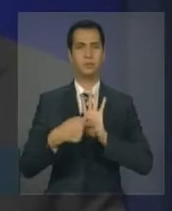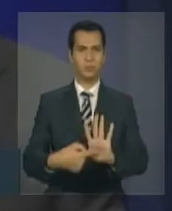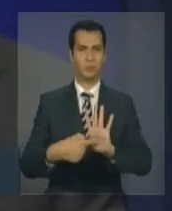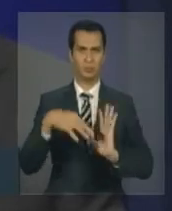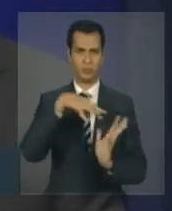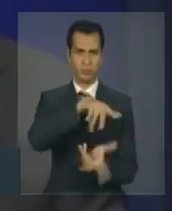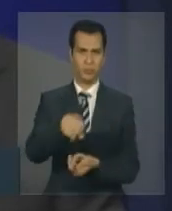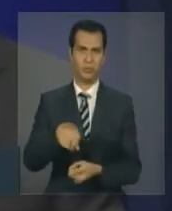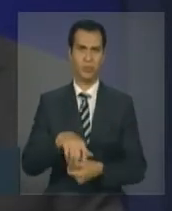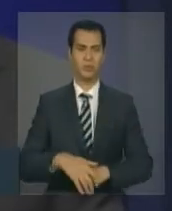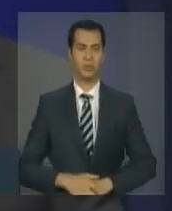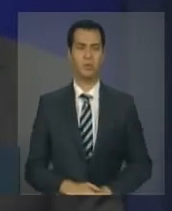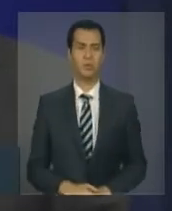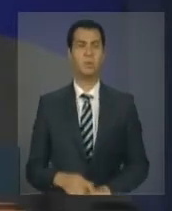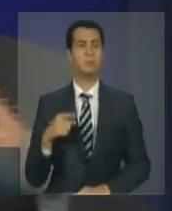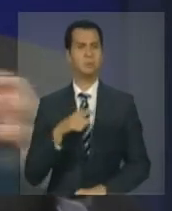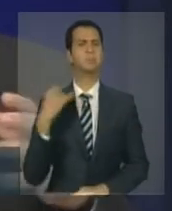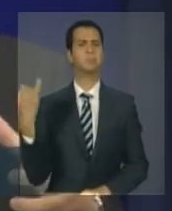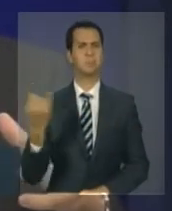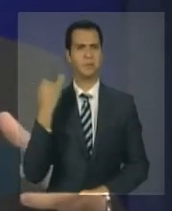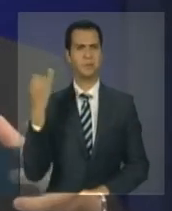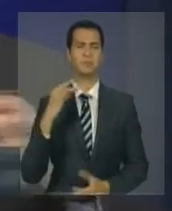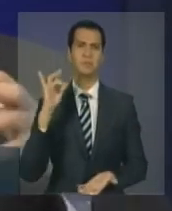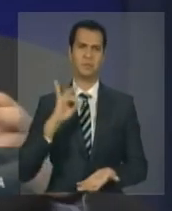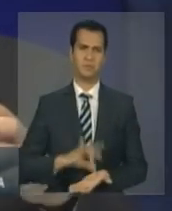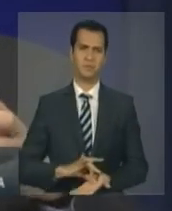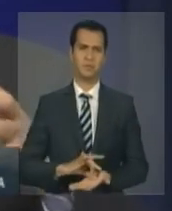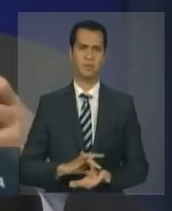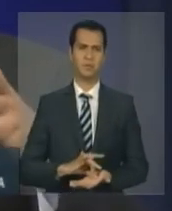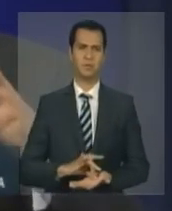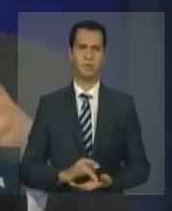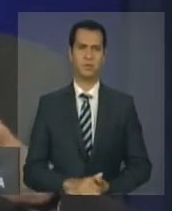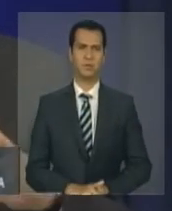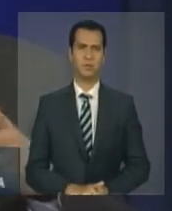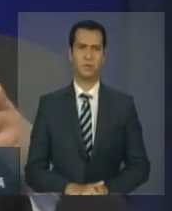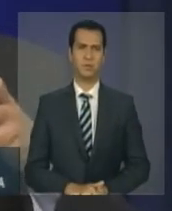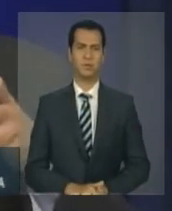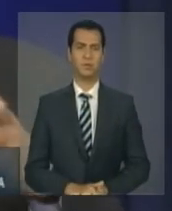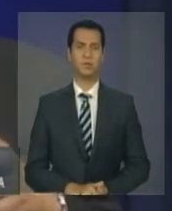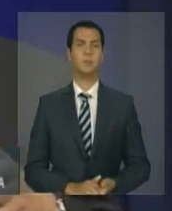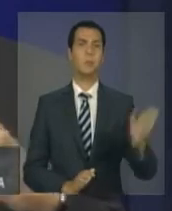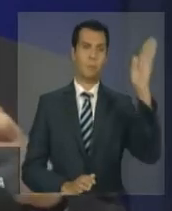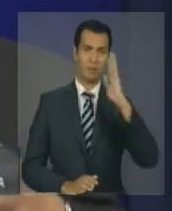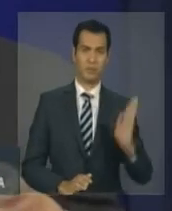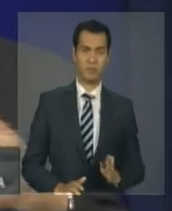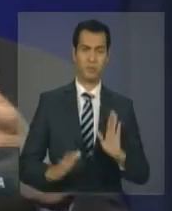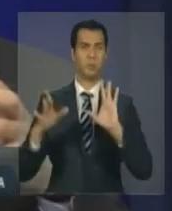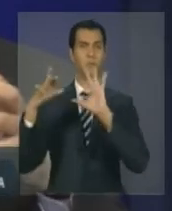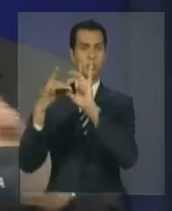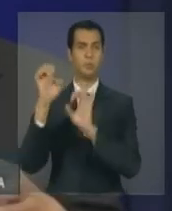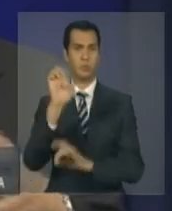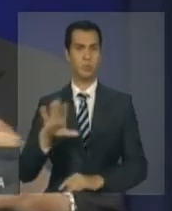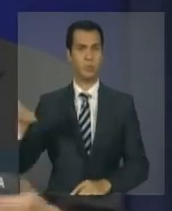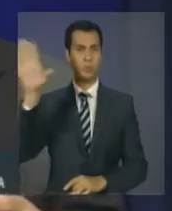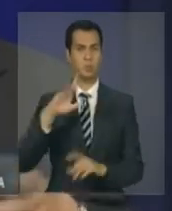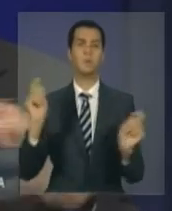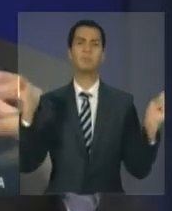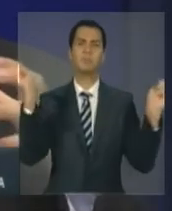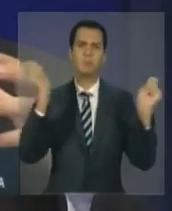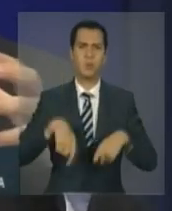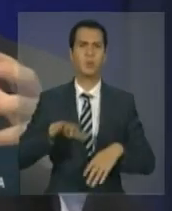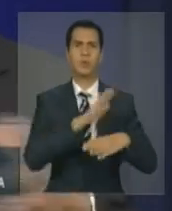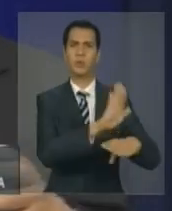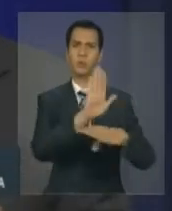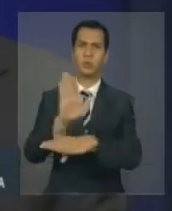importante ser conhecido. É importante ser conhecido que Brasil e a União Europeia podem fazer no mundo coisas